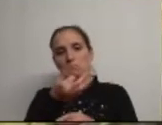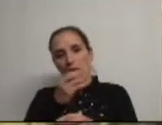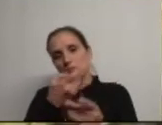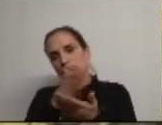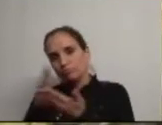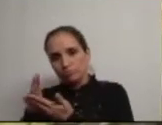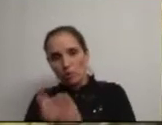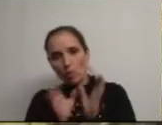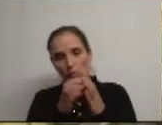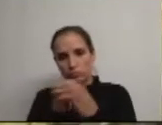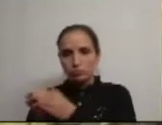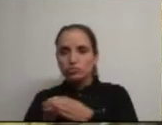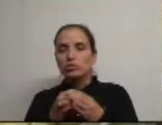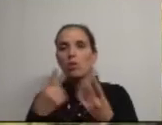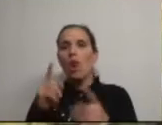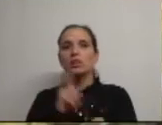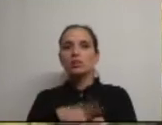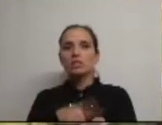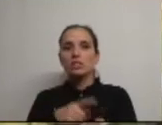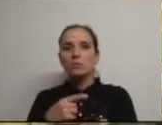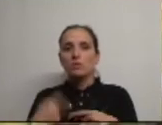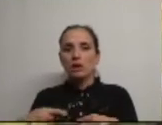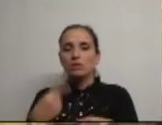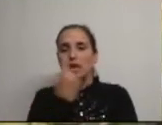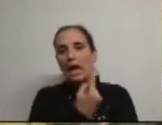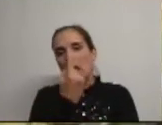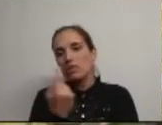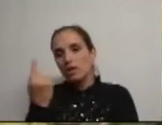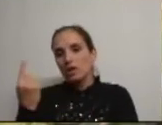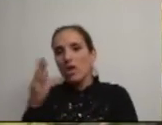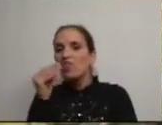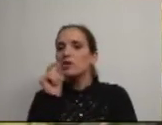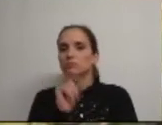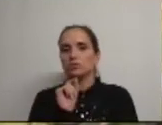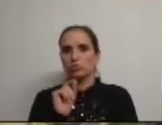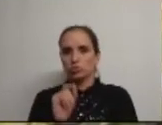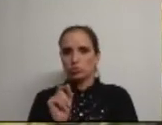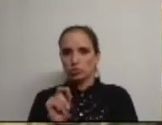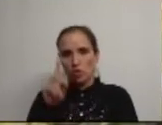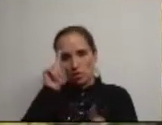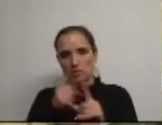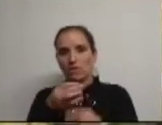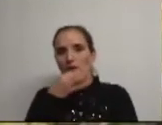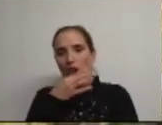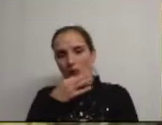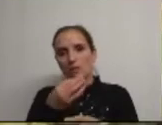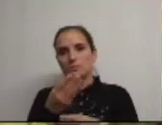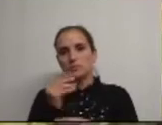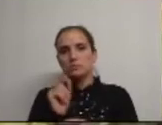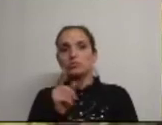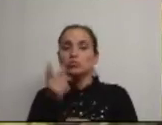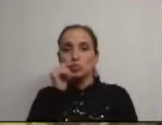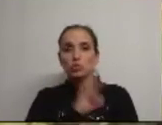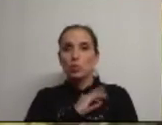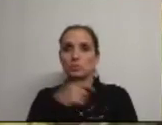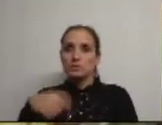dispondo de cada 10 minutos para essas intervenções. Portanto, o Sr. Presidente